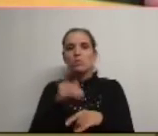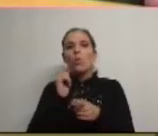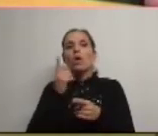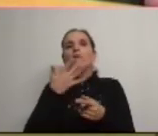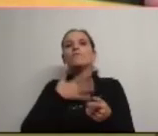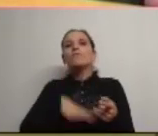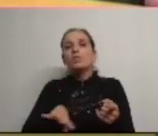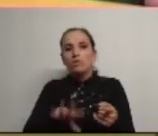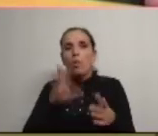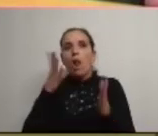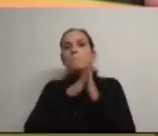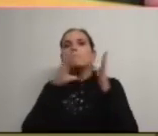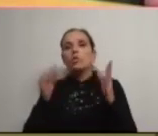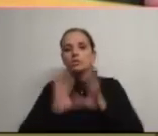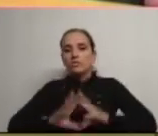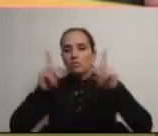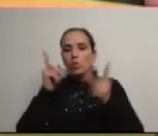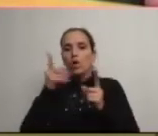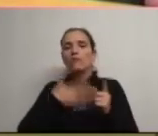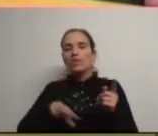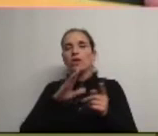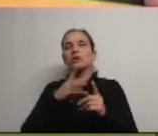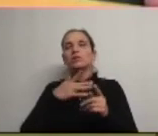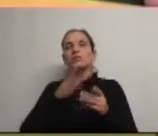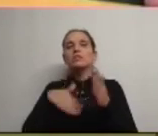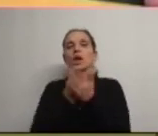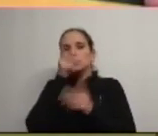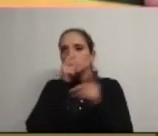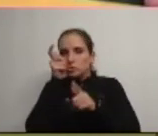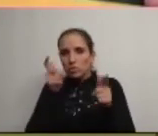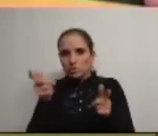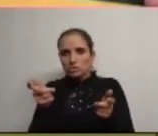queremos qual é o modelo de desenvolvimento o que é que queremos oferecer aos nossos cidadãos